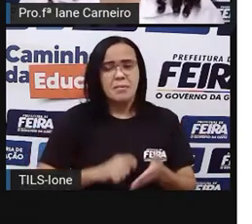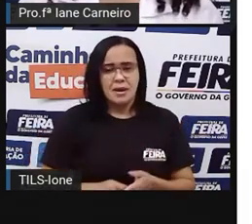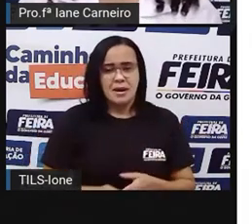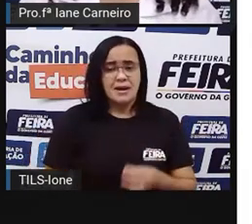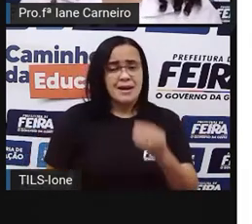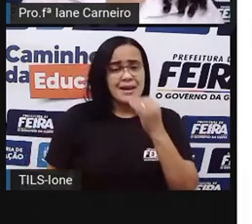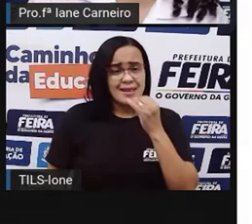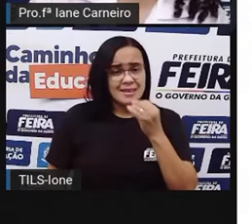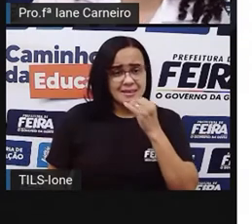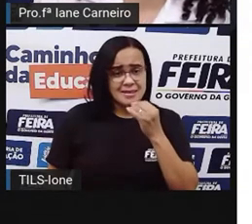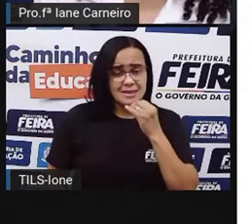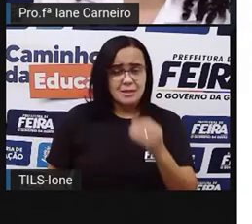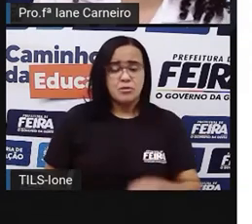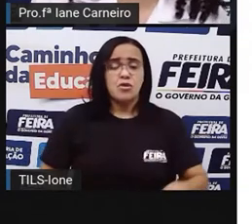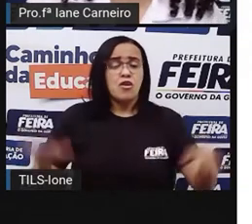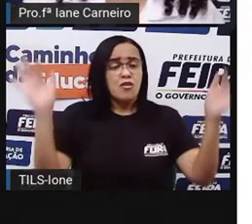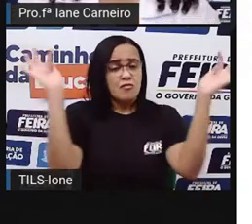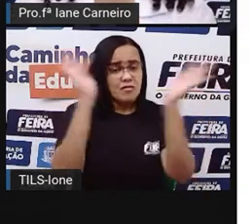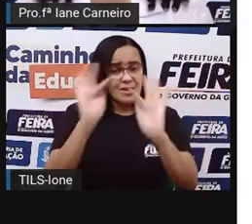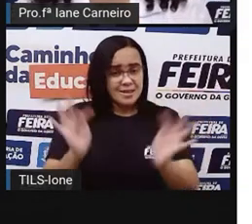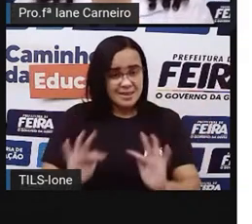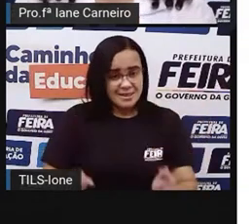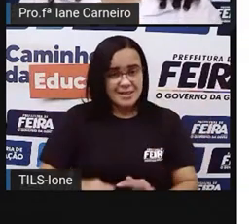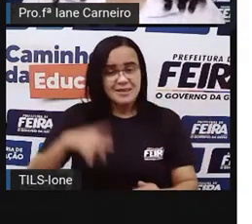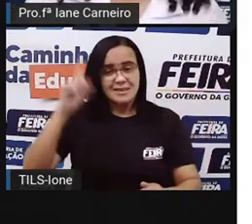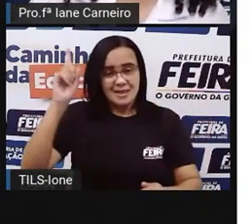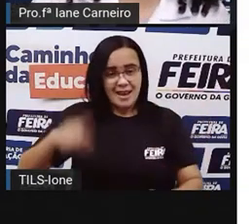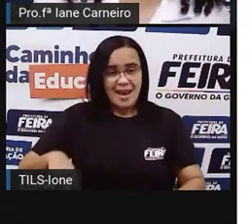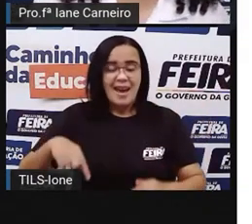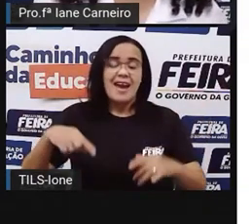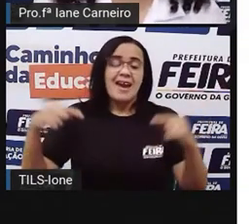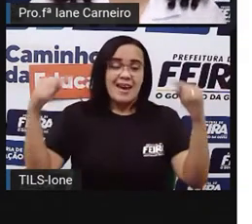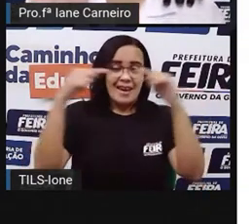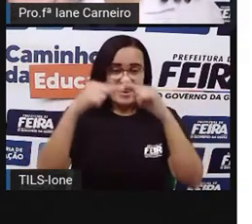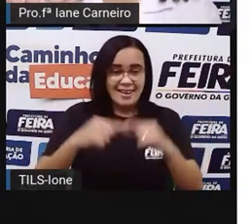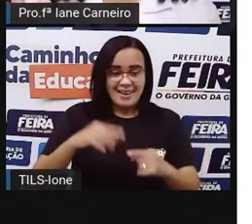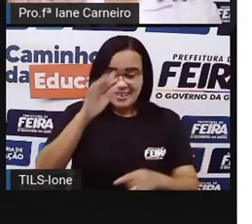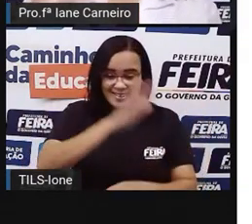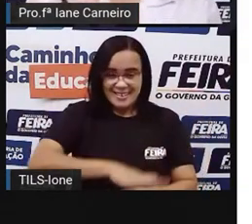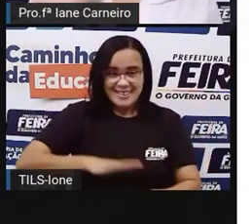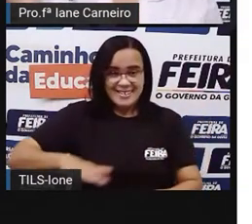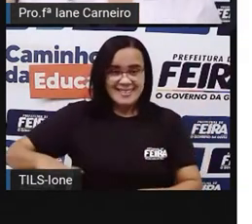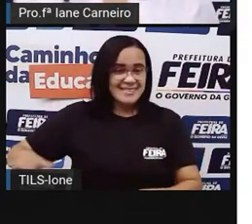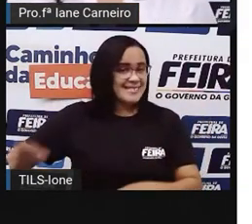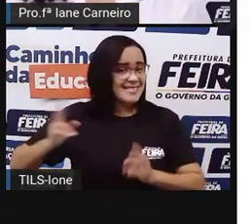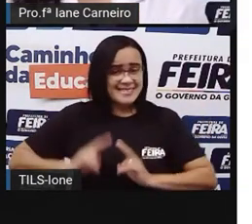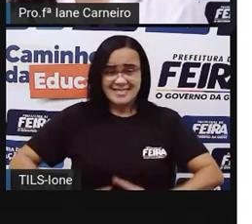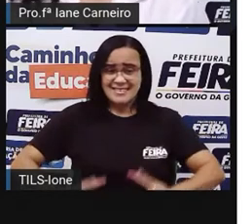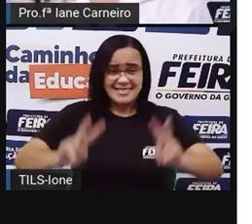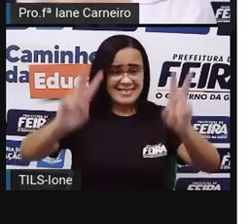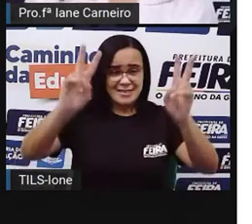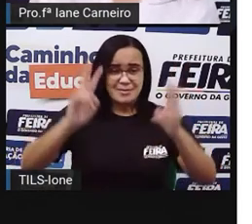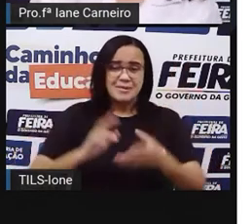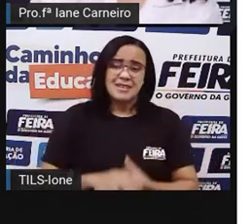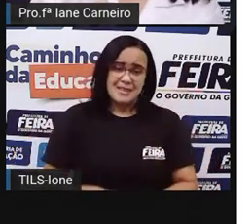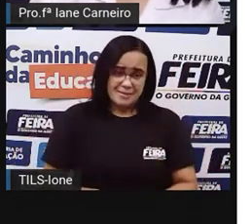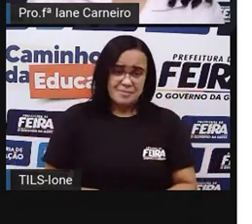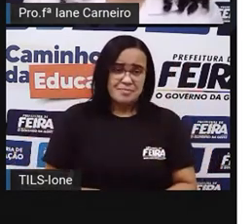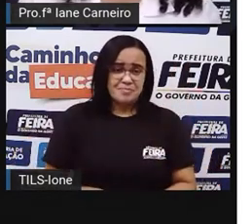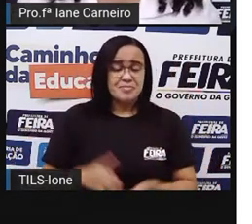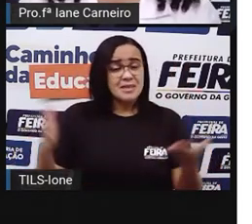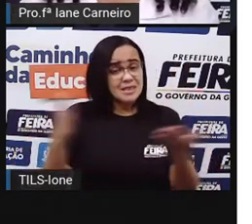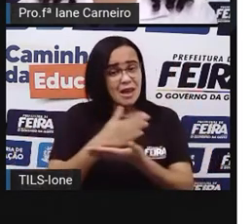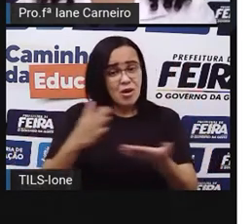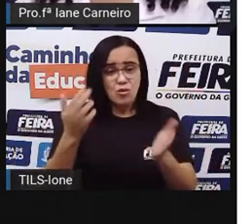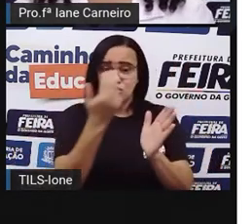eternamente criança. E aí, ela colocou alguns símbolos, né? Que remetem ao que criança